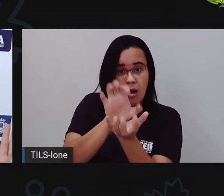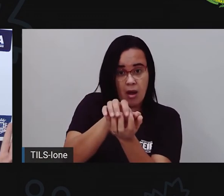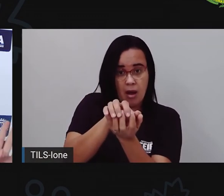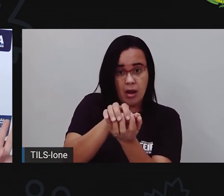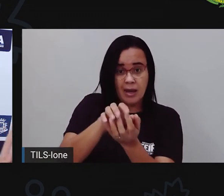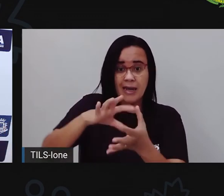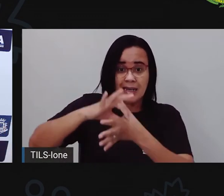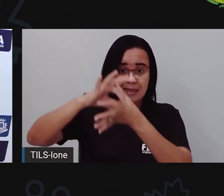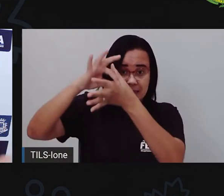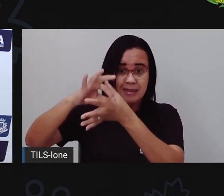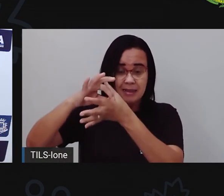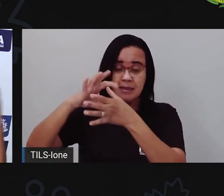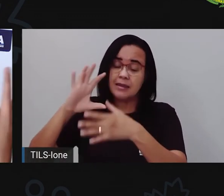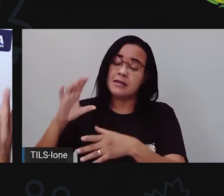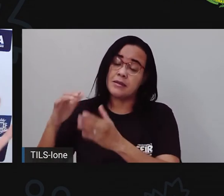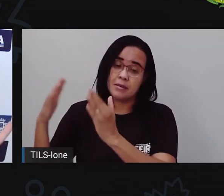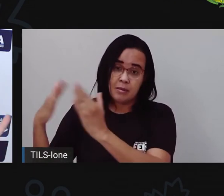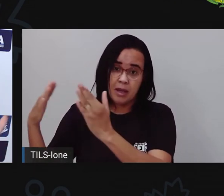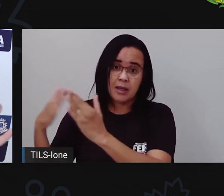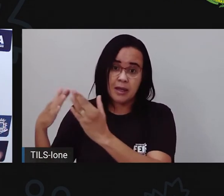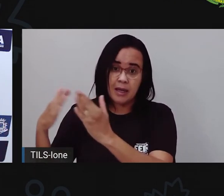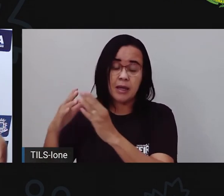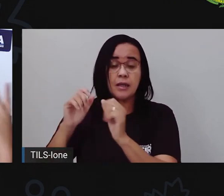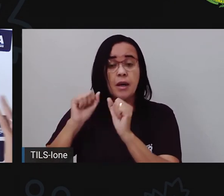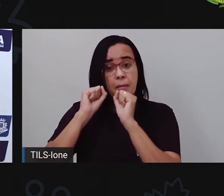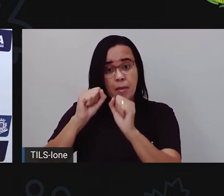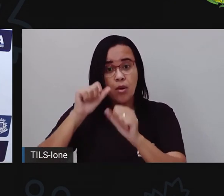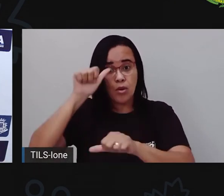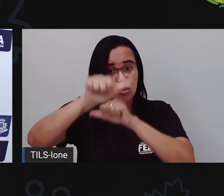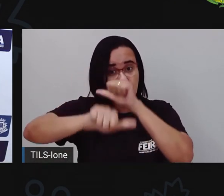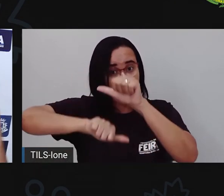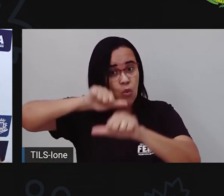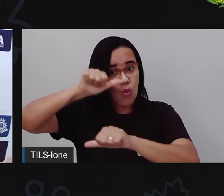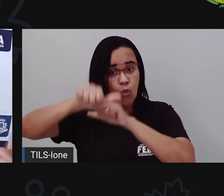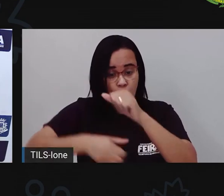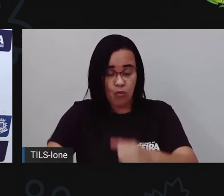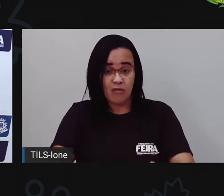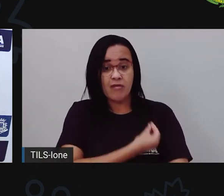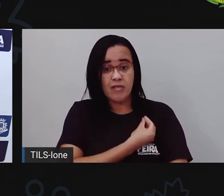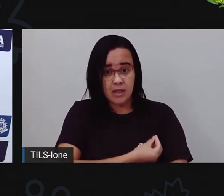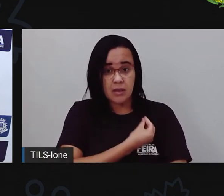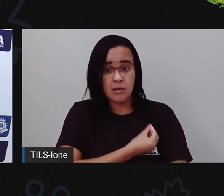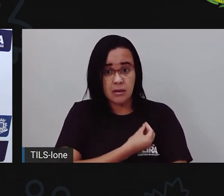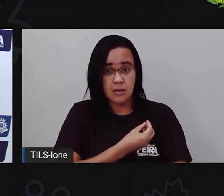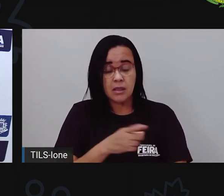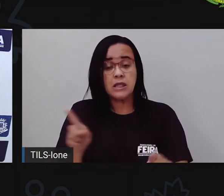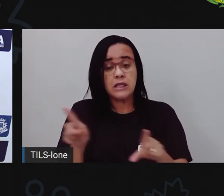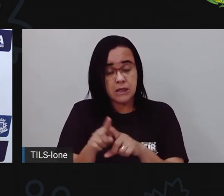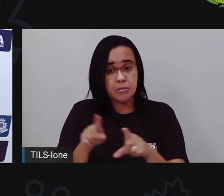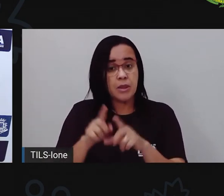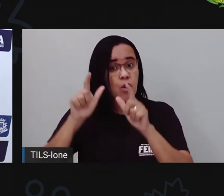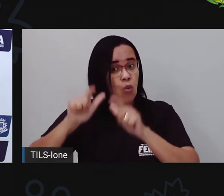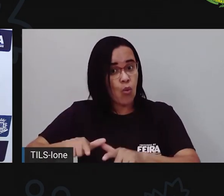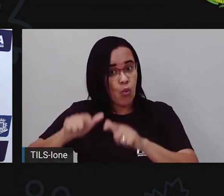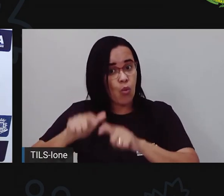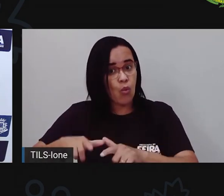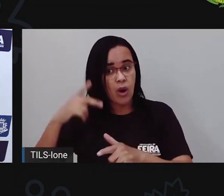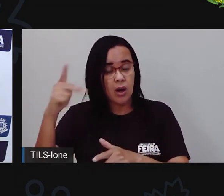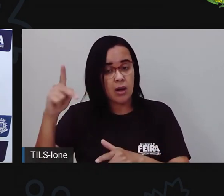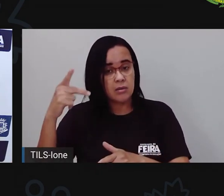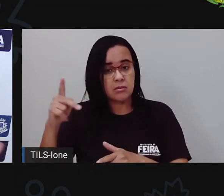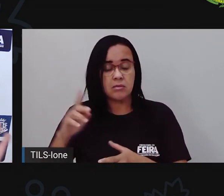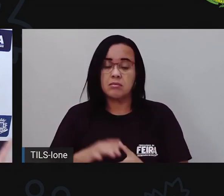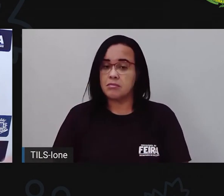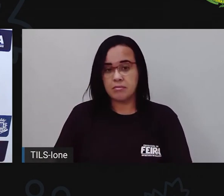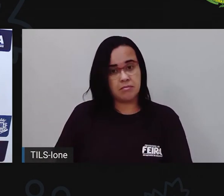Então, nada de levar. Leva da praia só fotos, memórias boas. Não leva concha, tá bom? Não leva pedra.